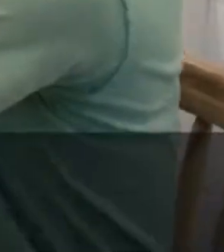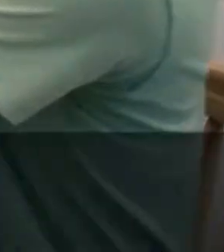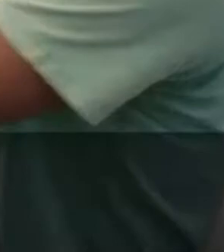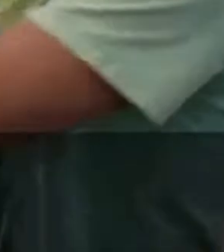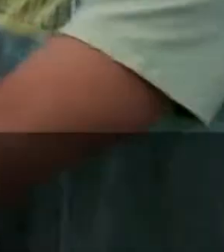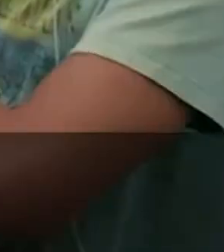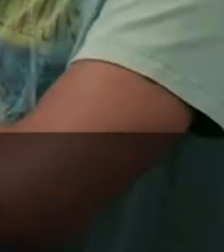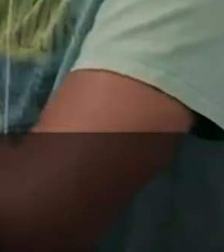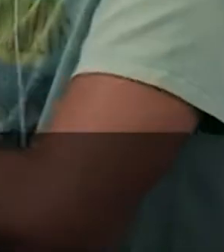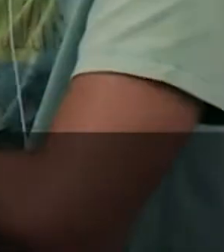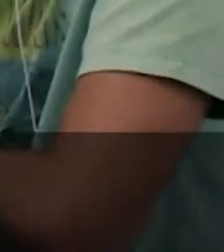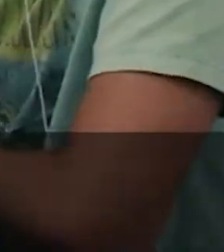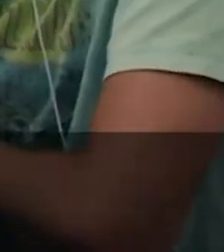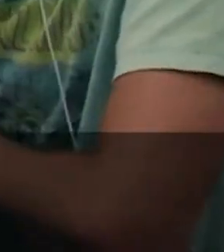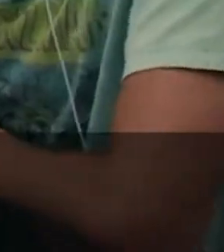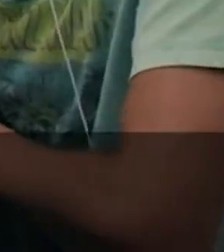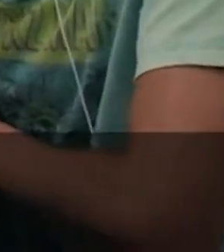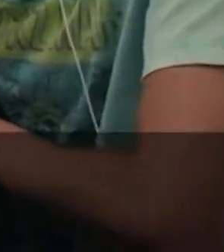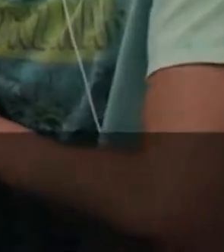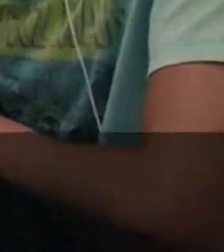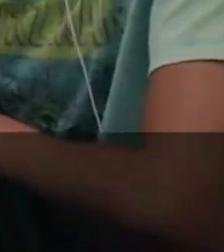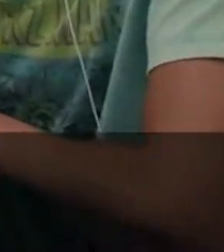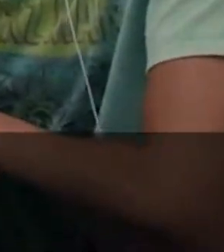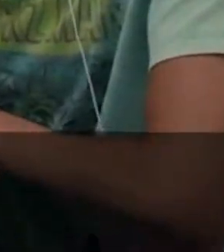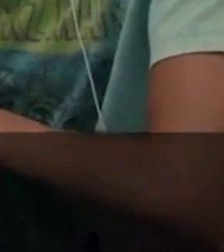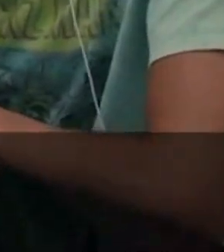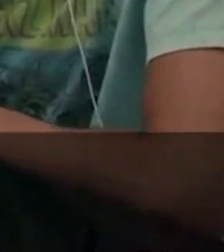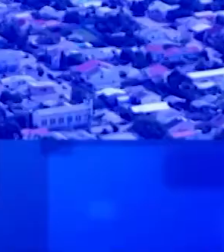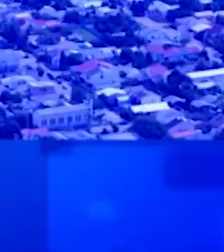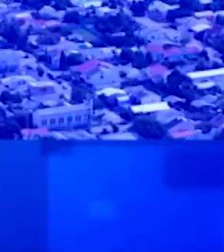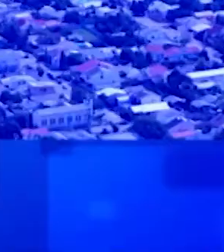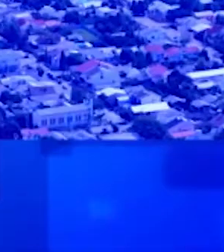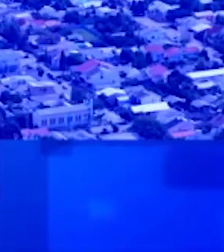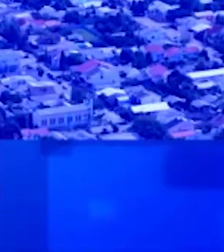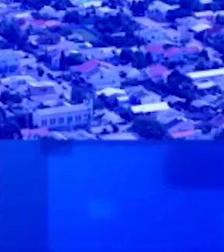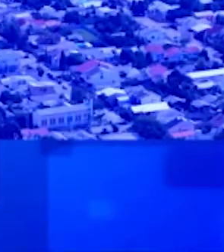Consumo consciente de energia. Use o bom senso. Governo Federal.